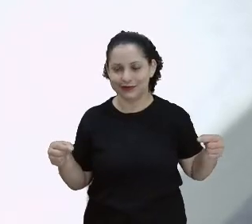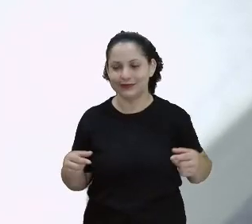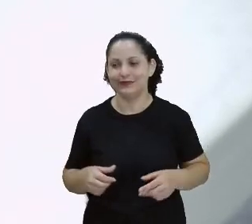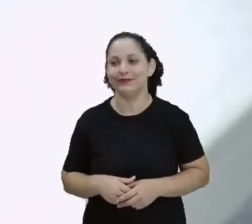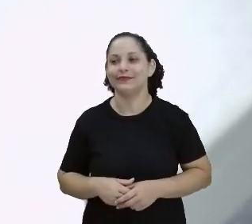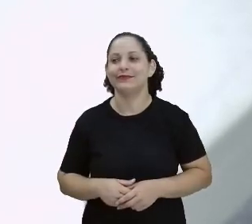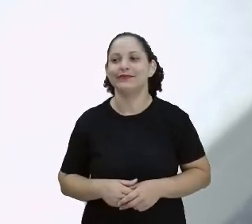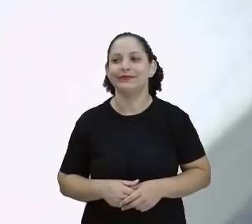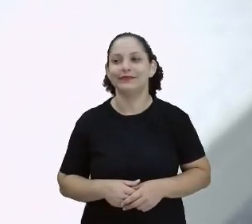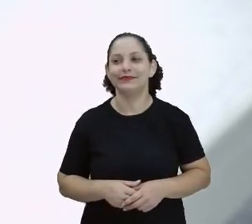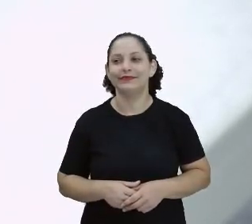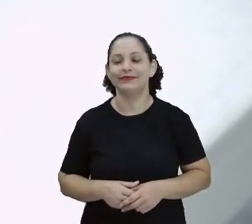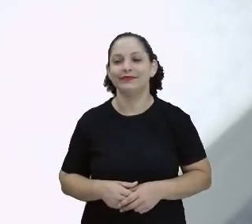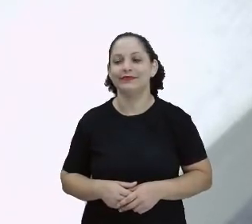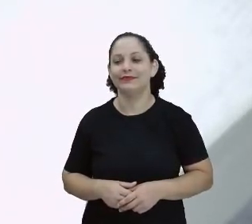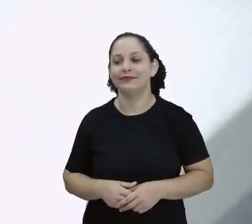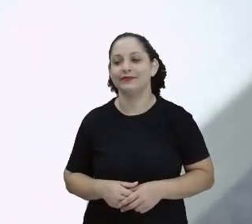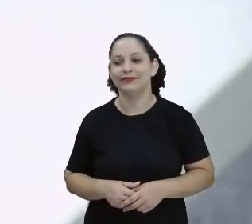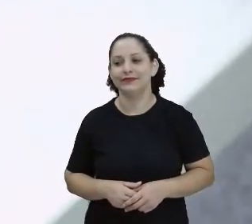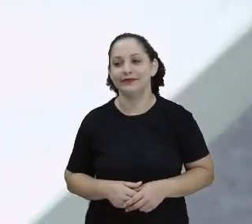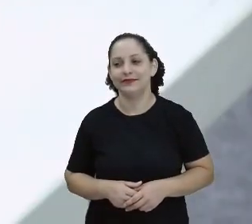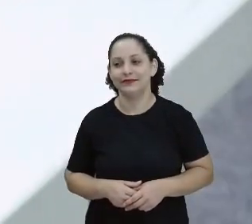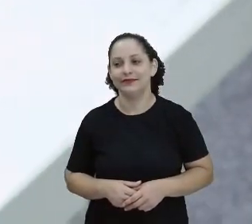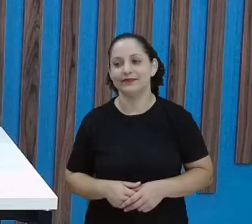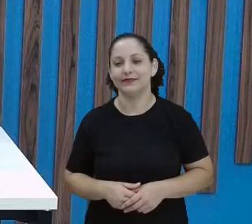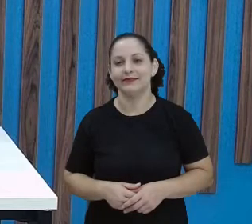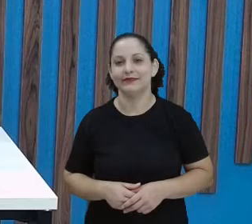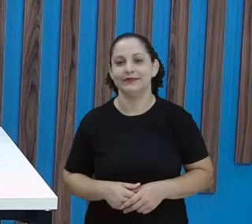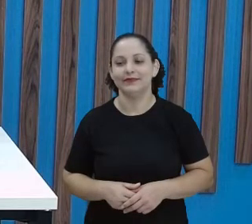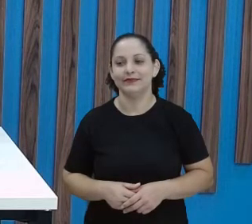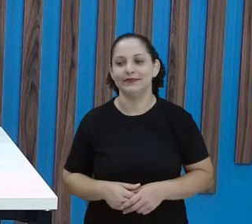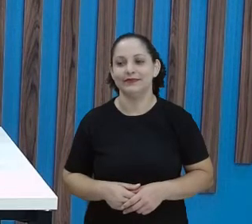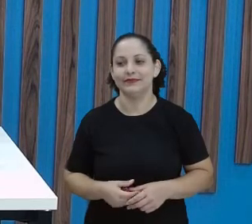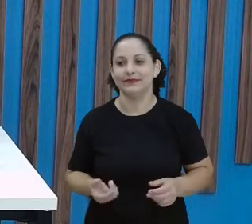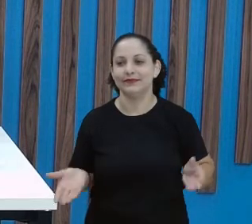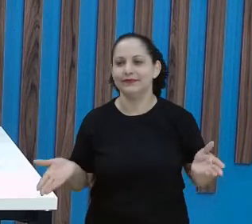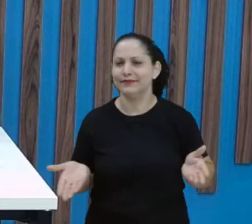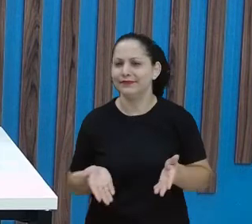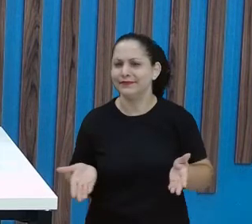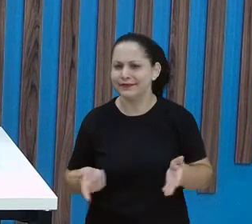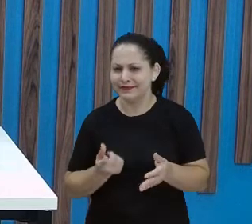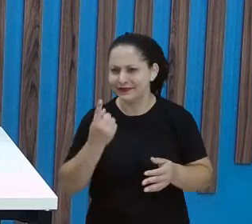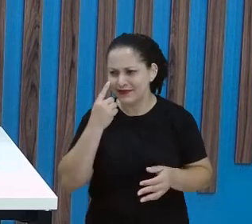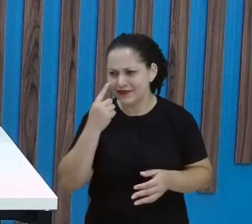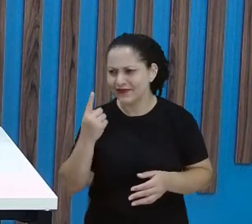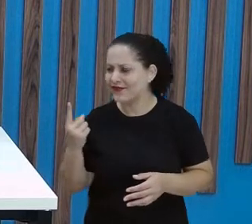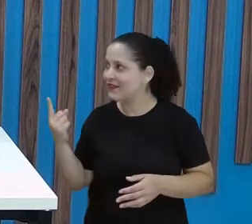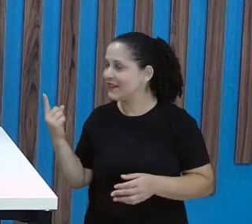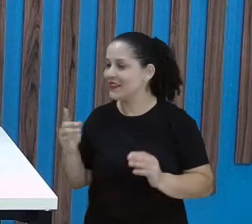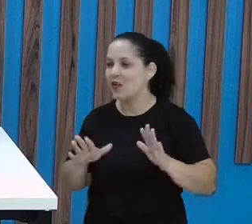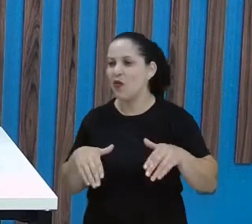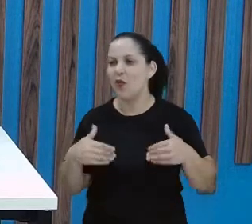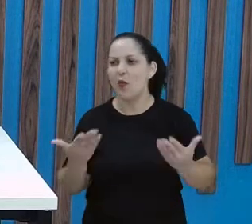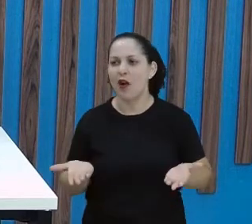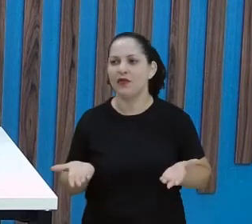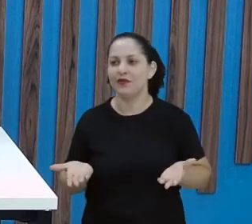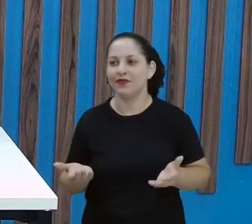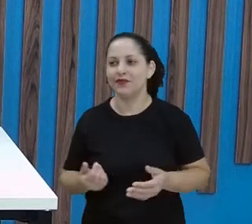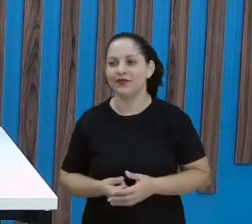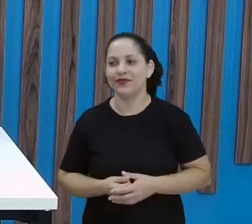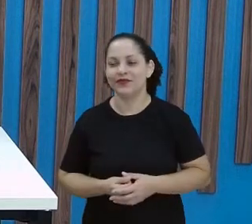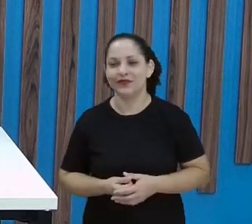Eita lá. Olha. Eita. Qual é a primeira letra? Eu acho que é o final.